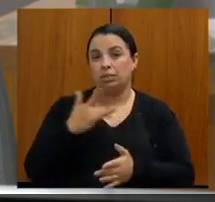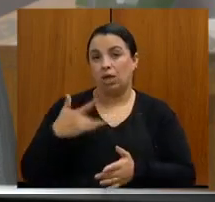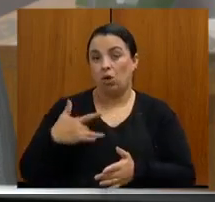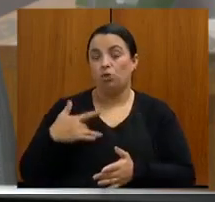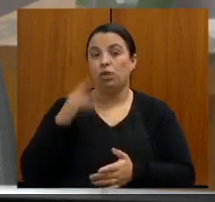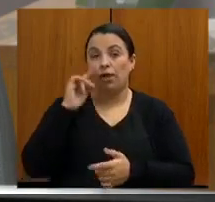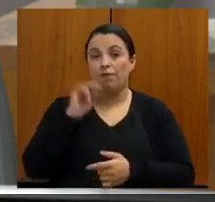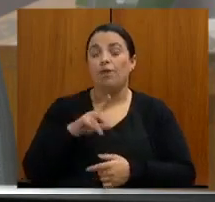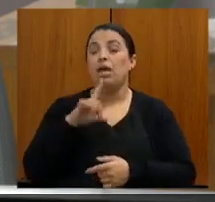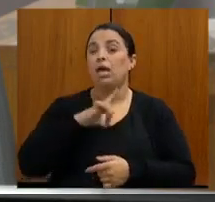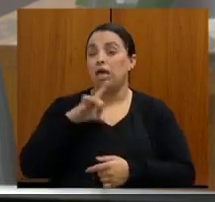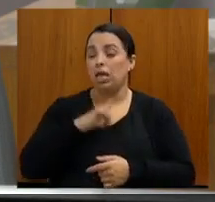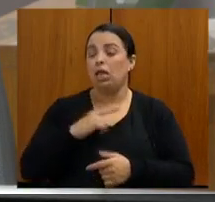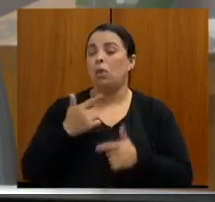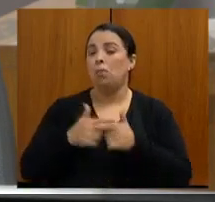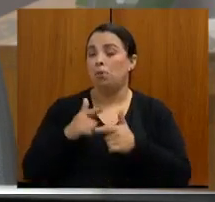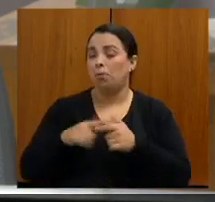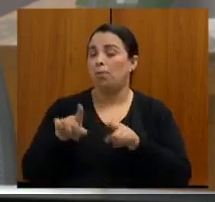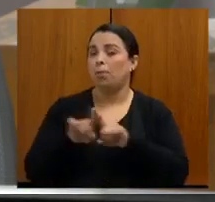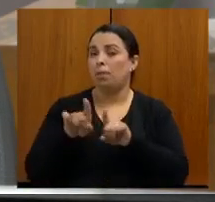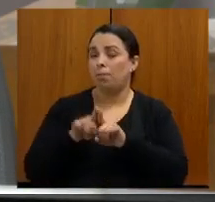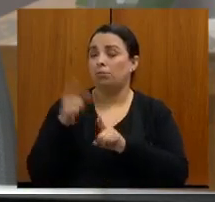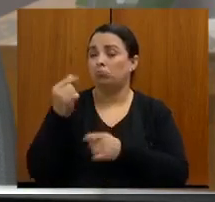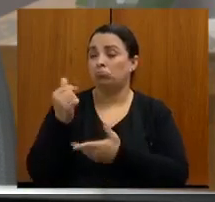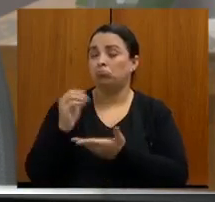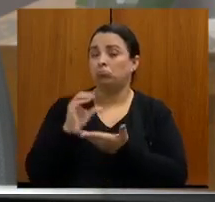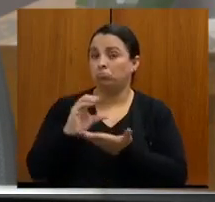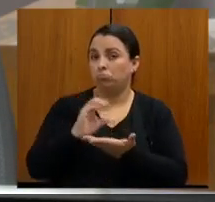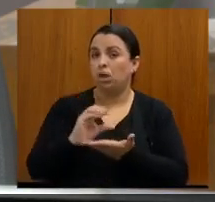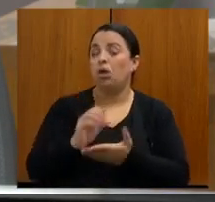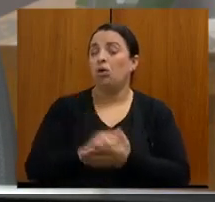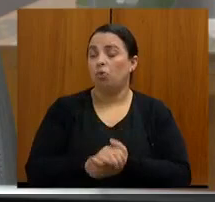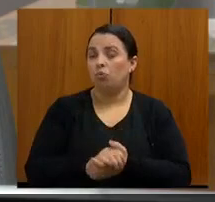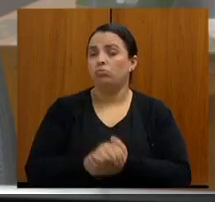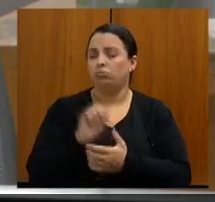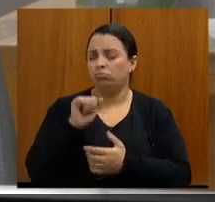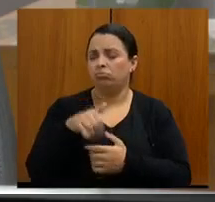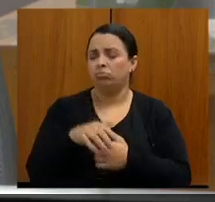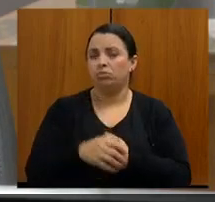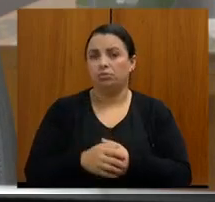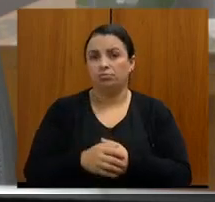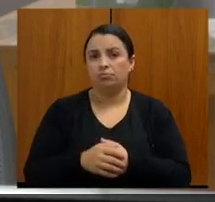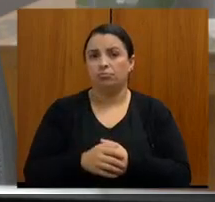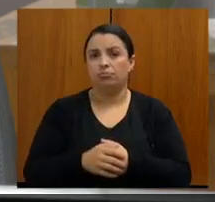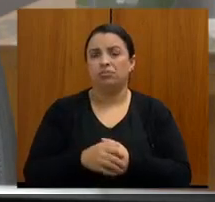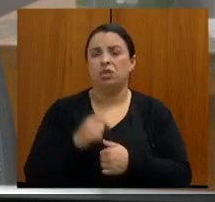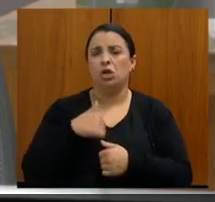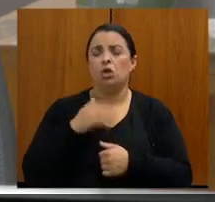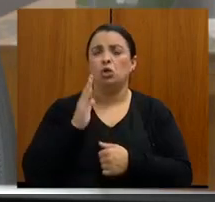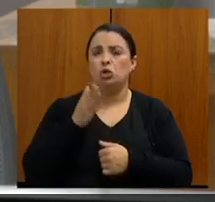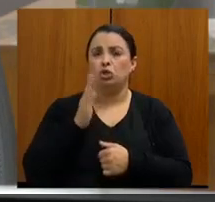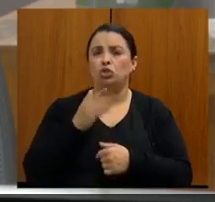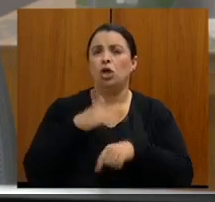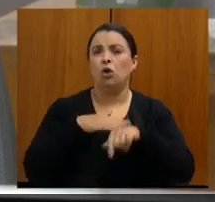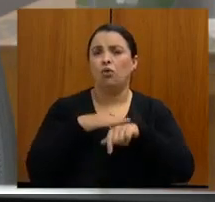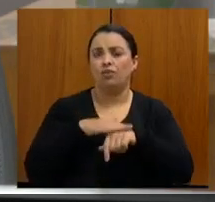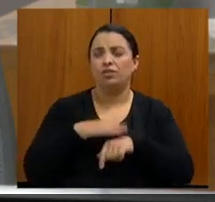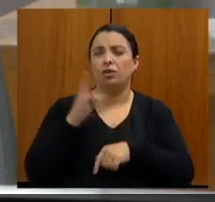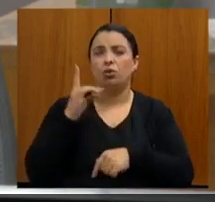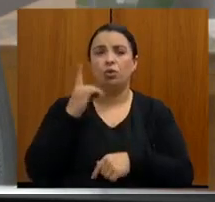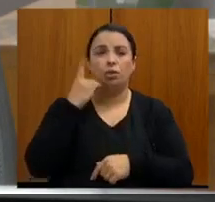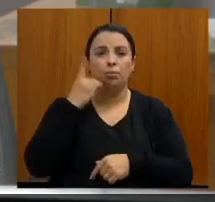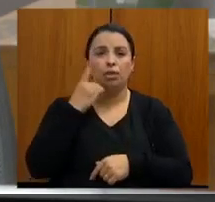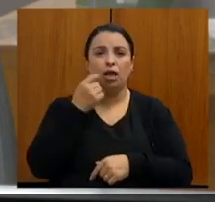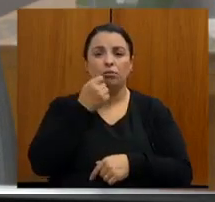de recursos, não há dúvida. E já até levei ao conhecimento do deputado João Vítor